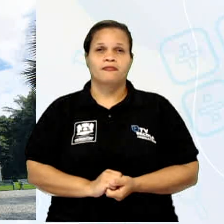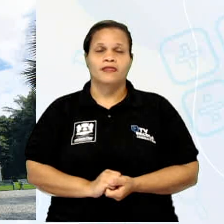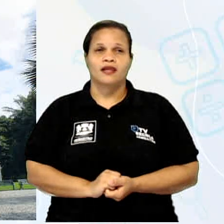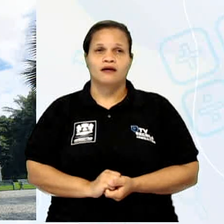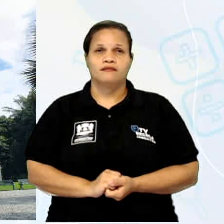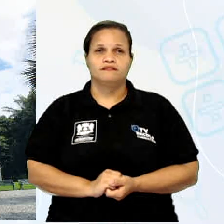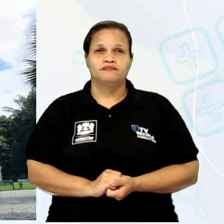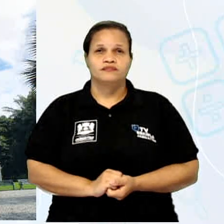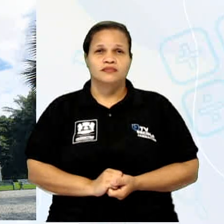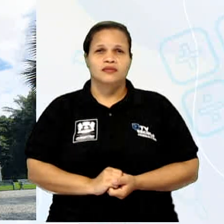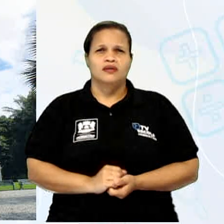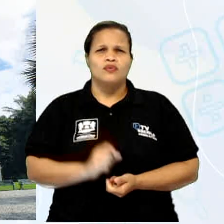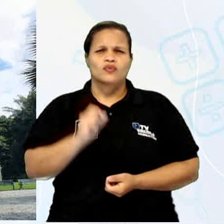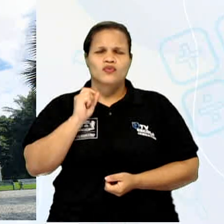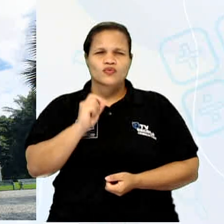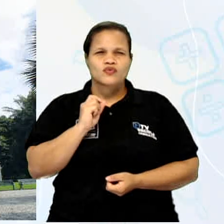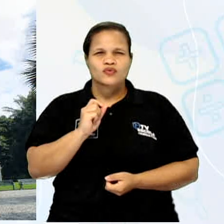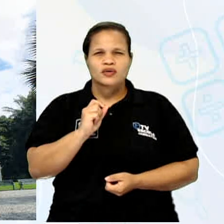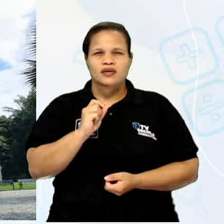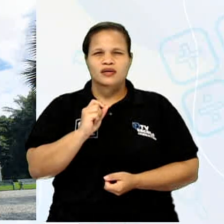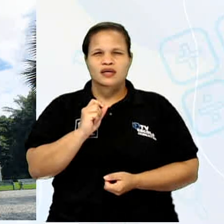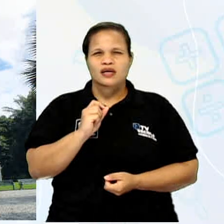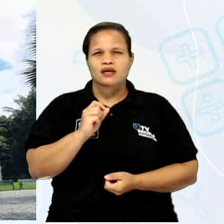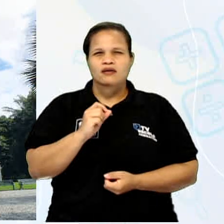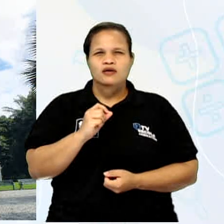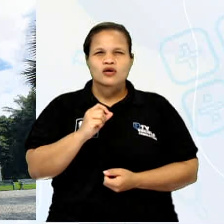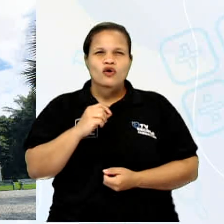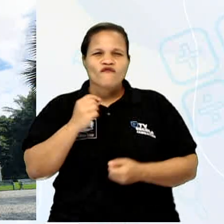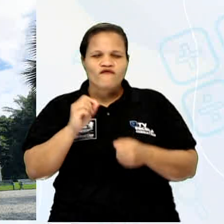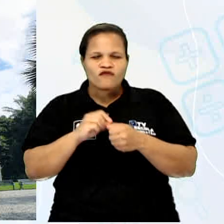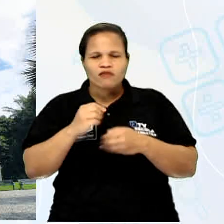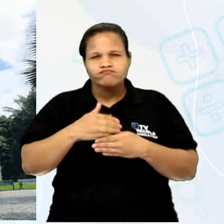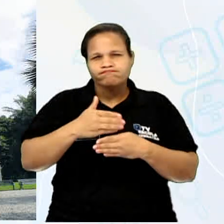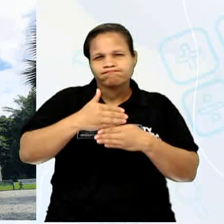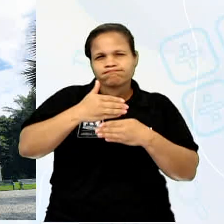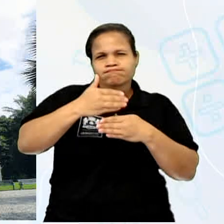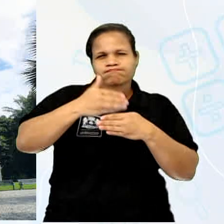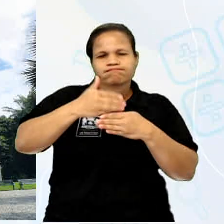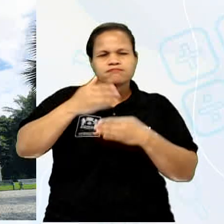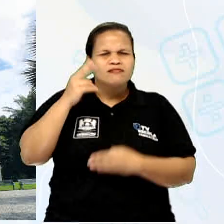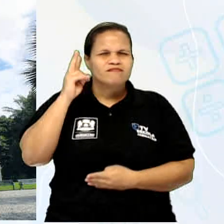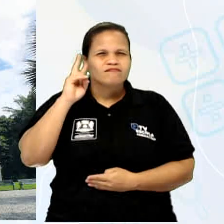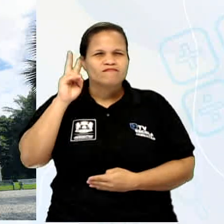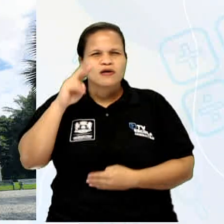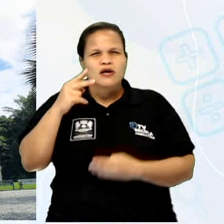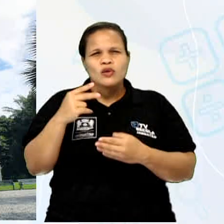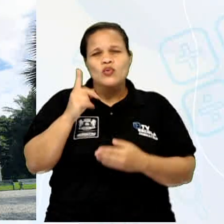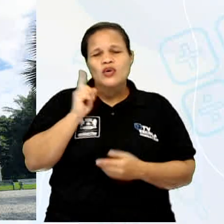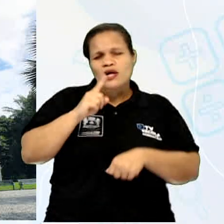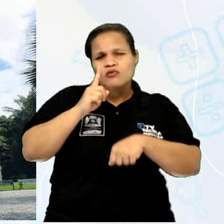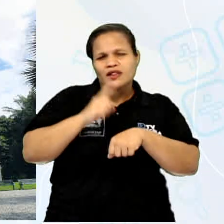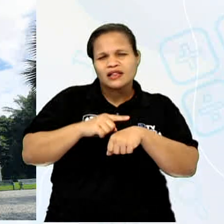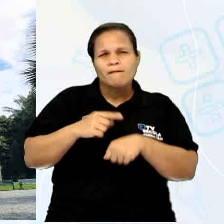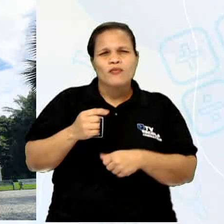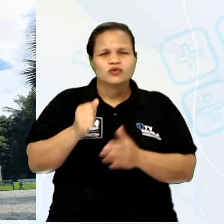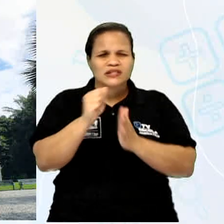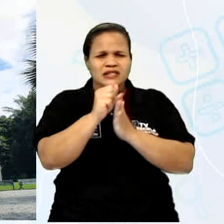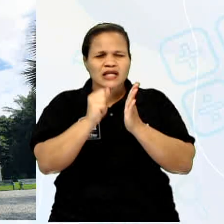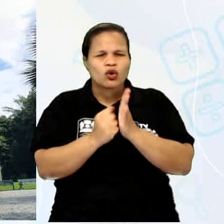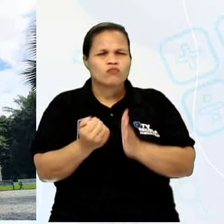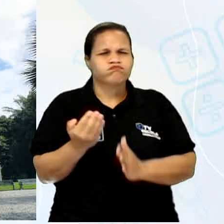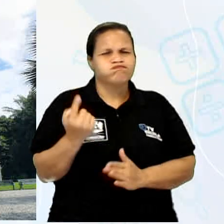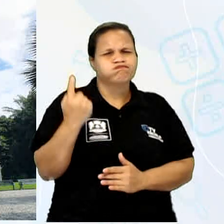com uma arquitetura que vai te fazer viajar até um castelo medieval. É um castelo belíssimo.